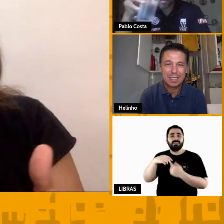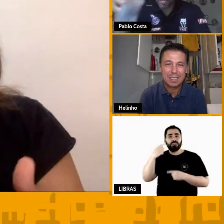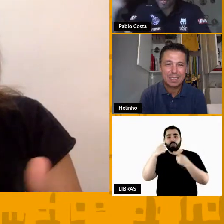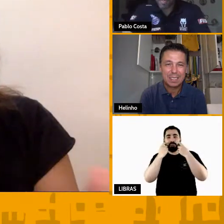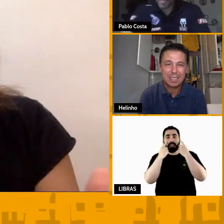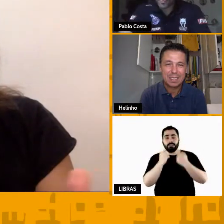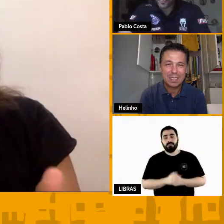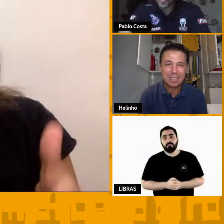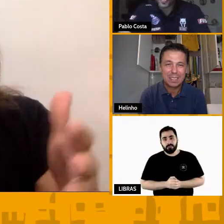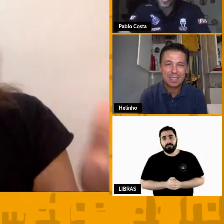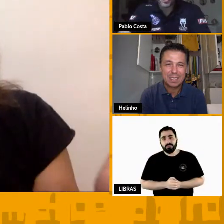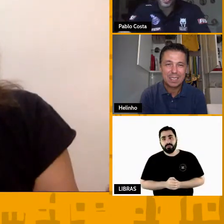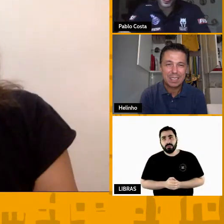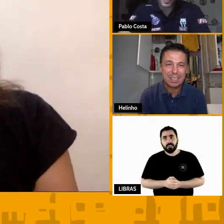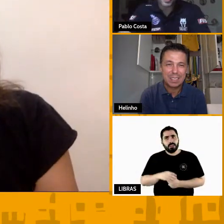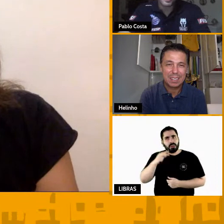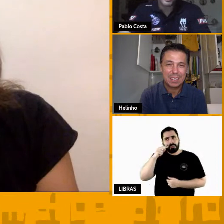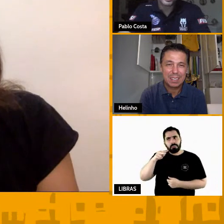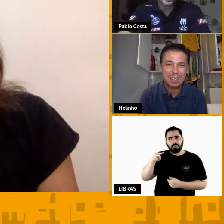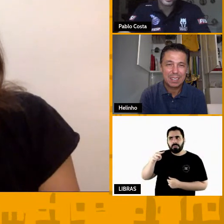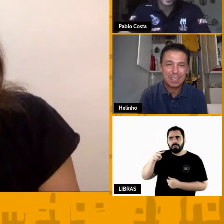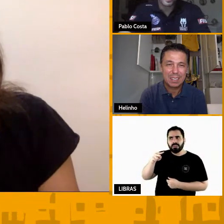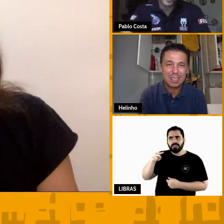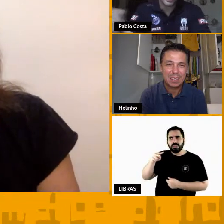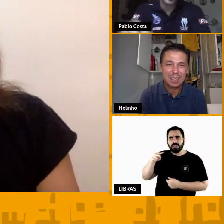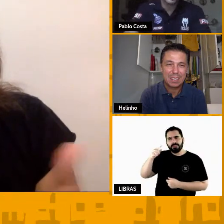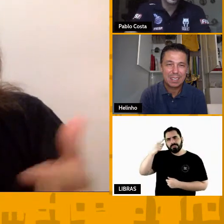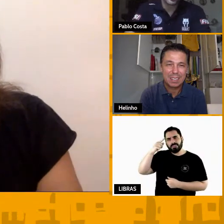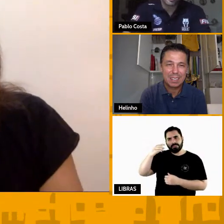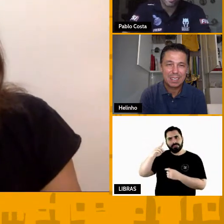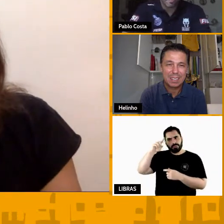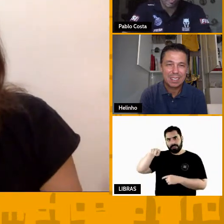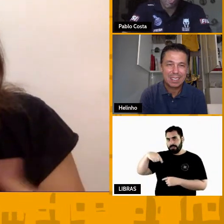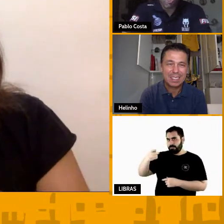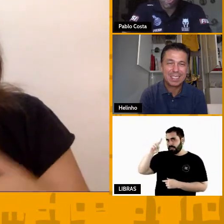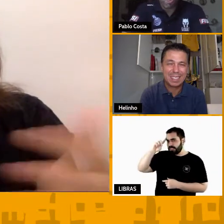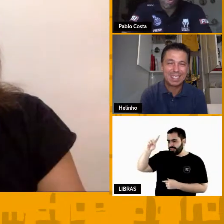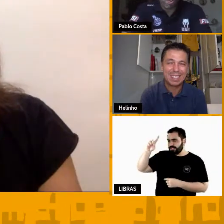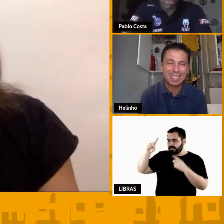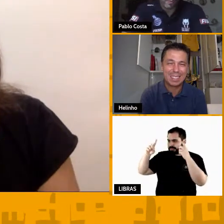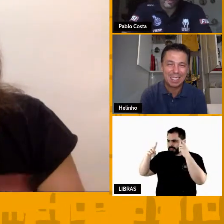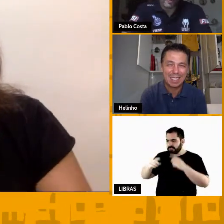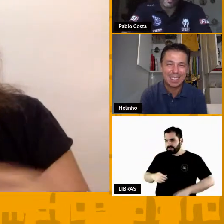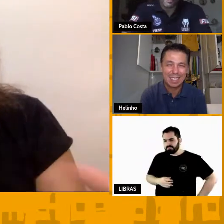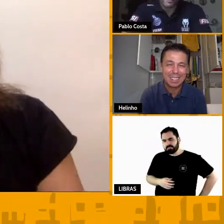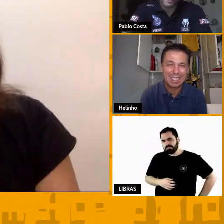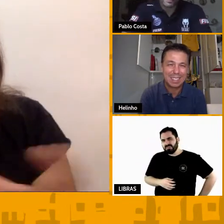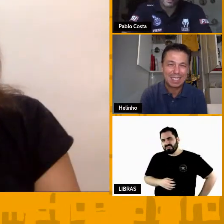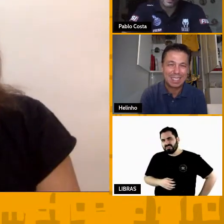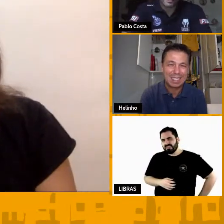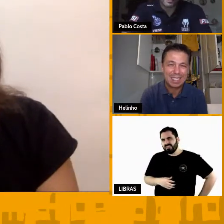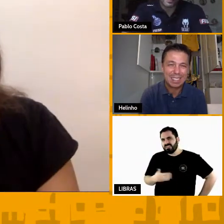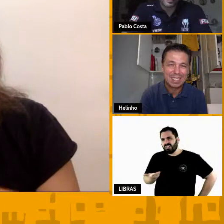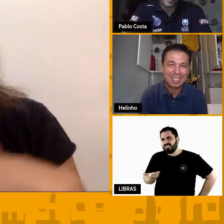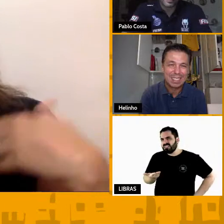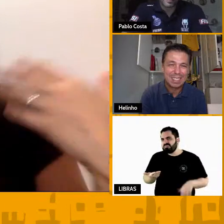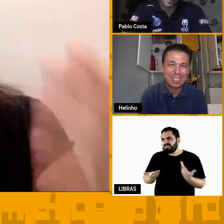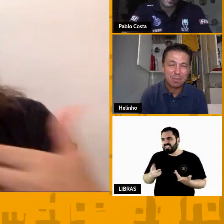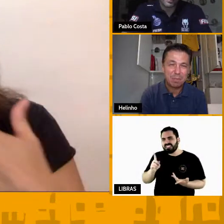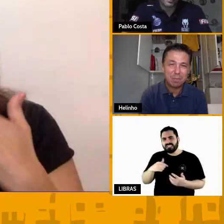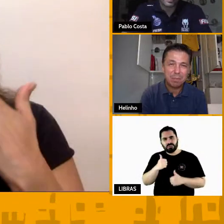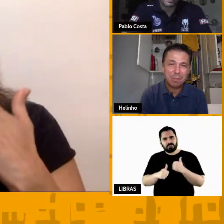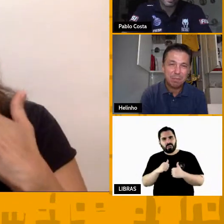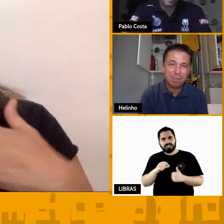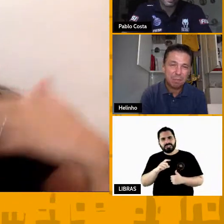E daquele dia em diante, parei para pensar que não é possível que eu sou tão ruim ou que é isso, que é o esporte, tem alguma coisa errada nessa história.